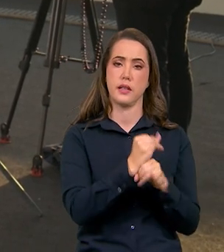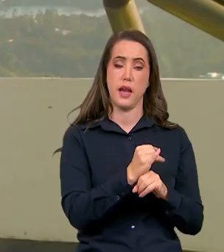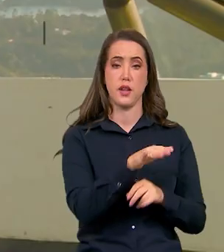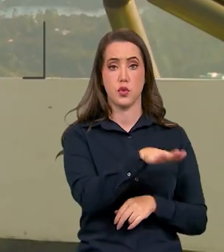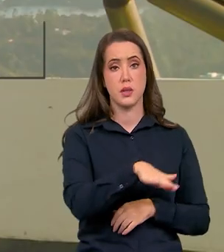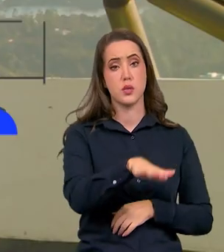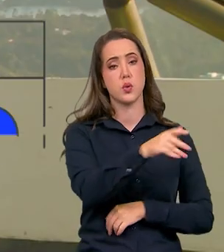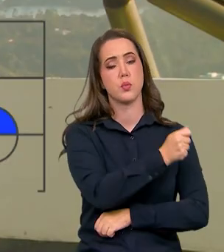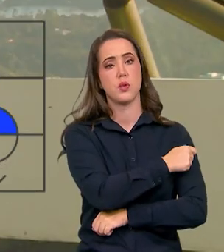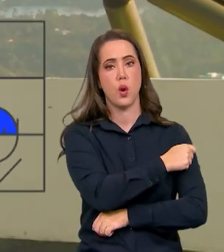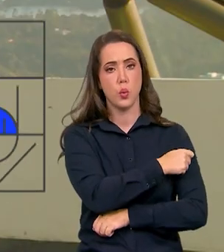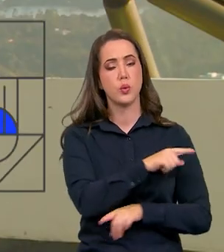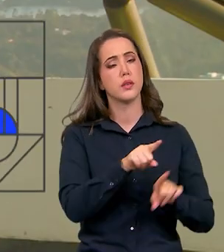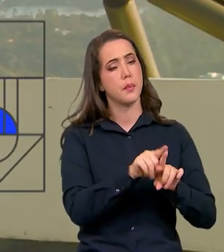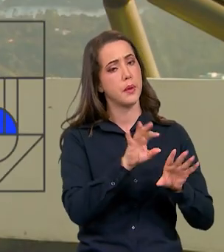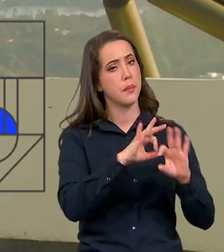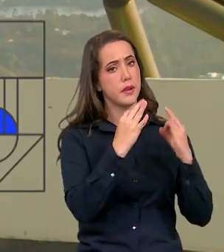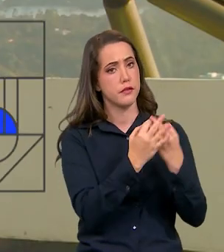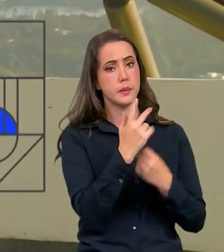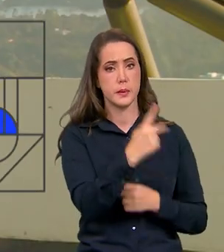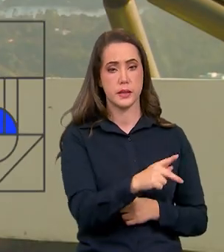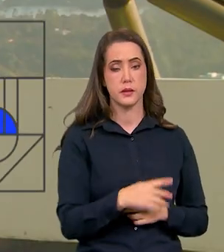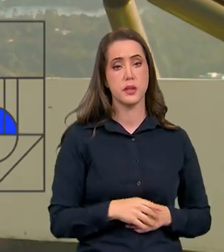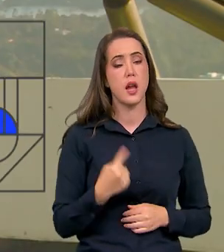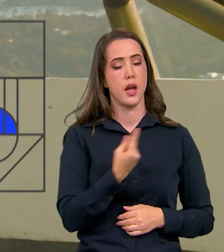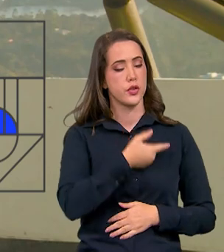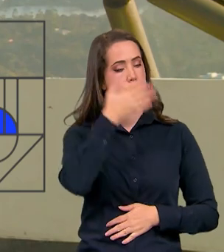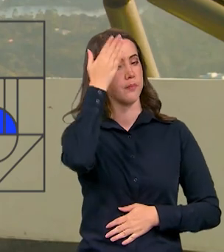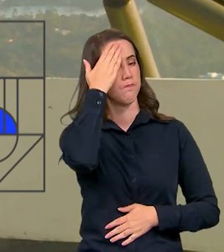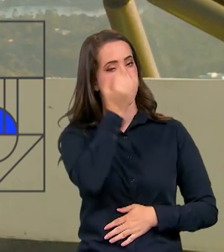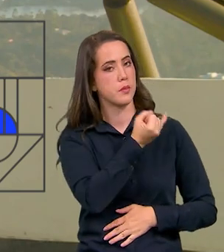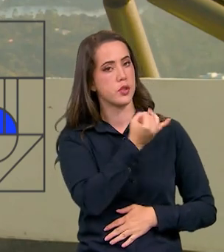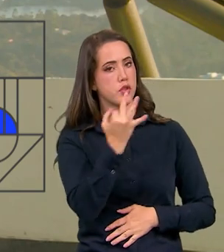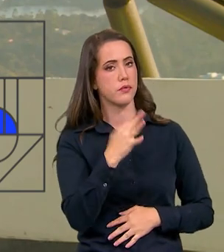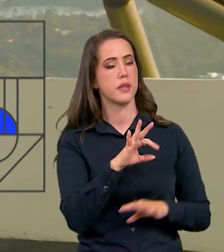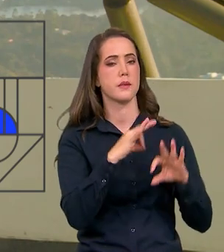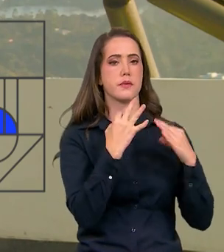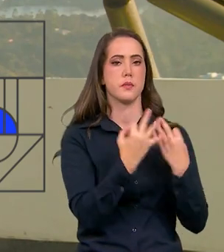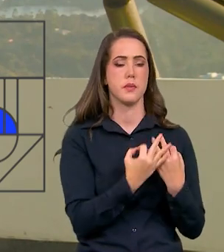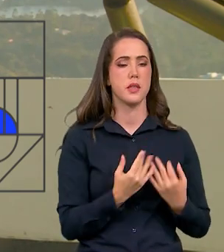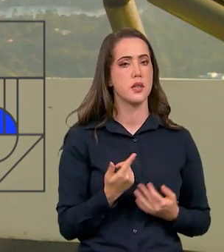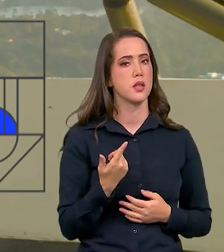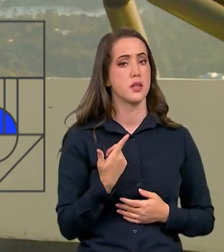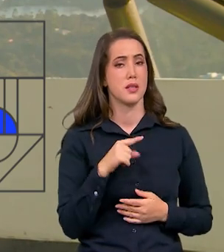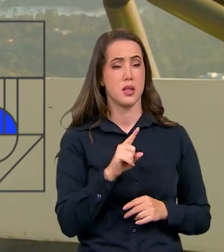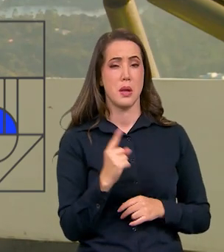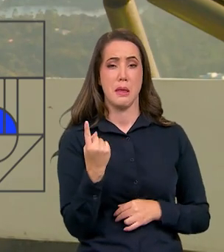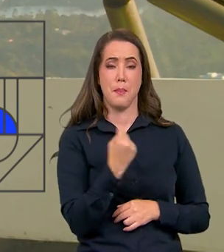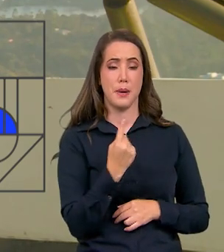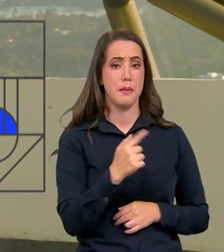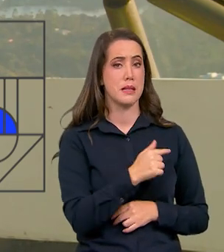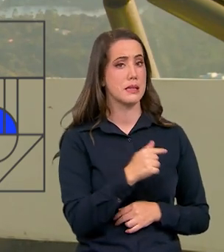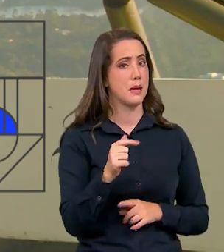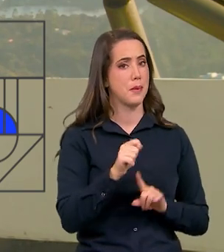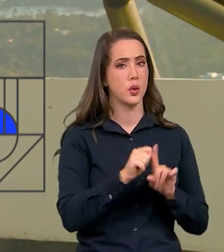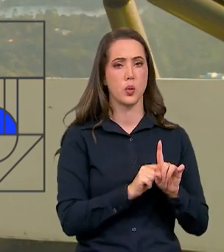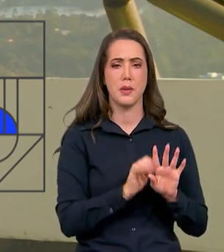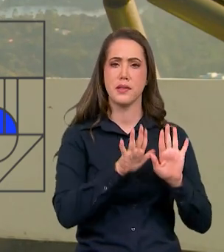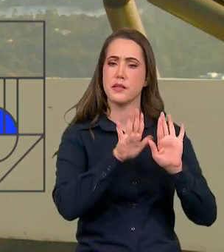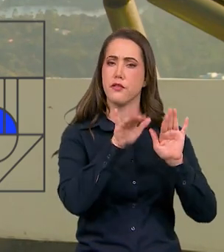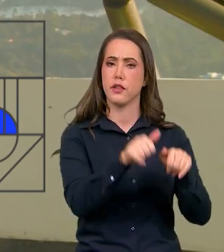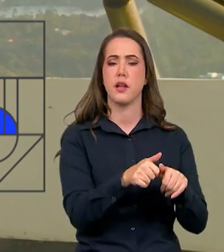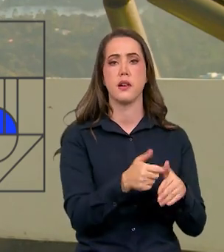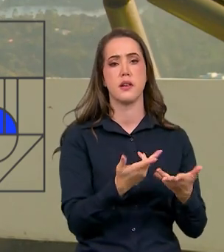aluno mas para a família. gente sabe que a realidade de muitas famílias é que logo na primeira semana do mês